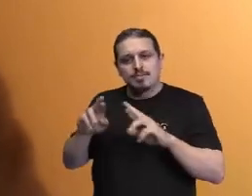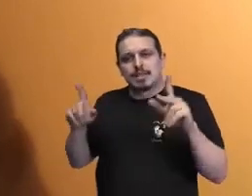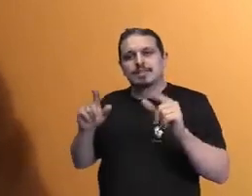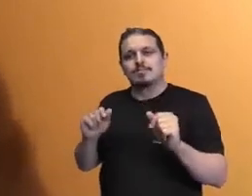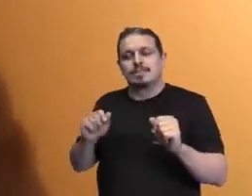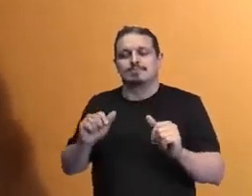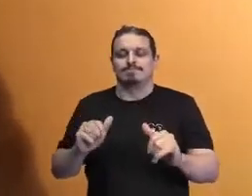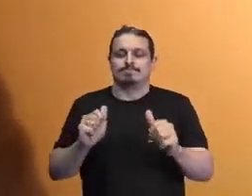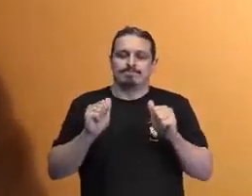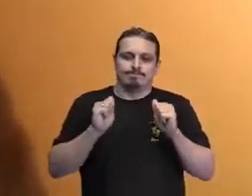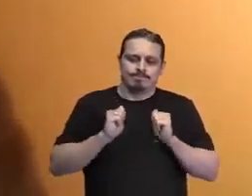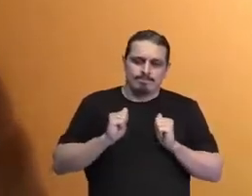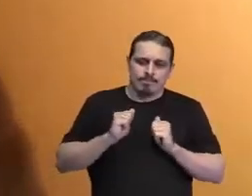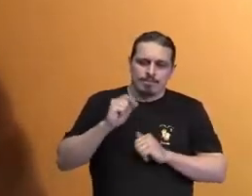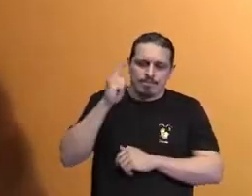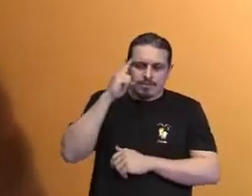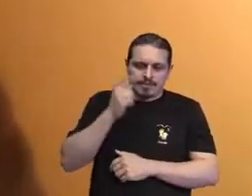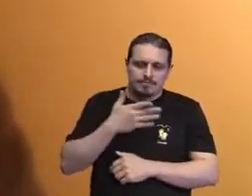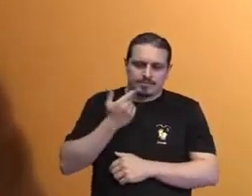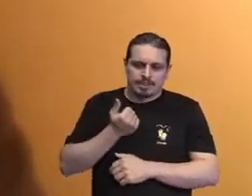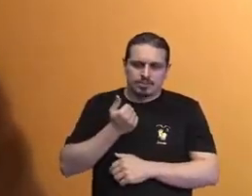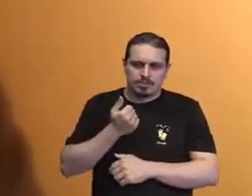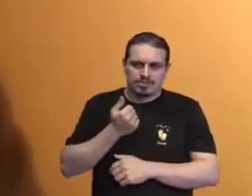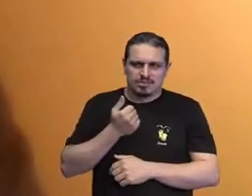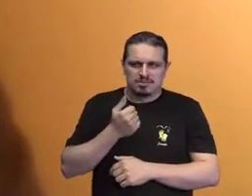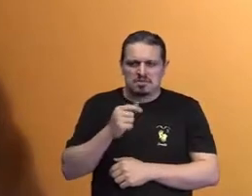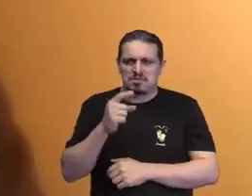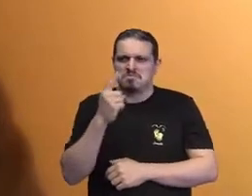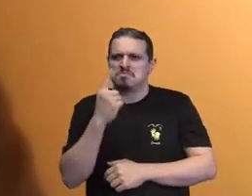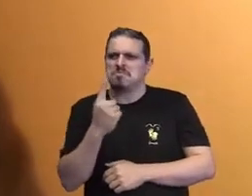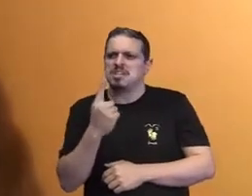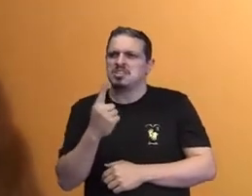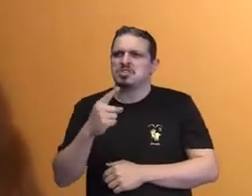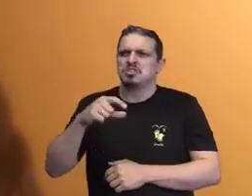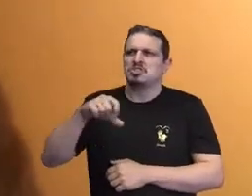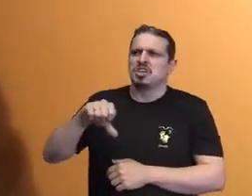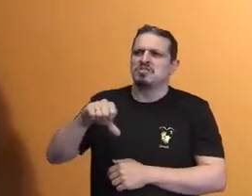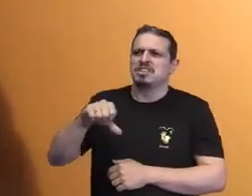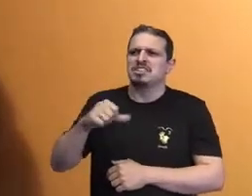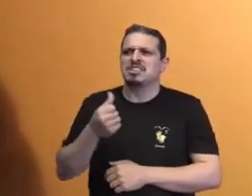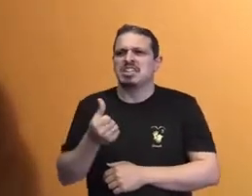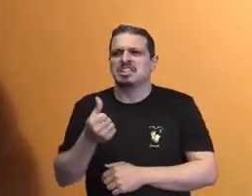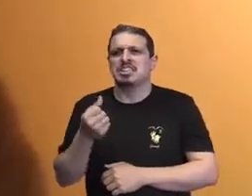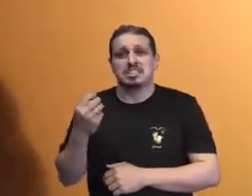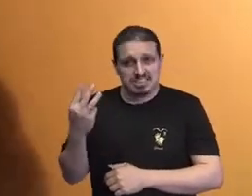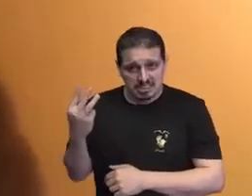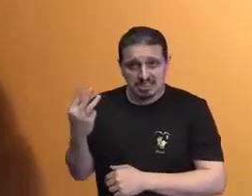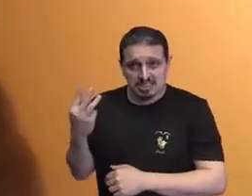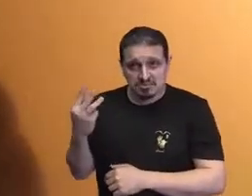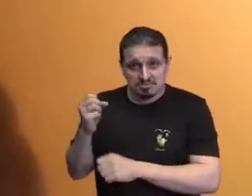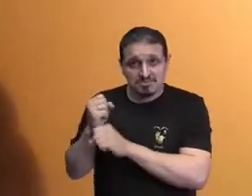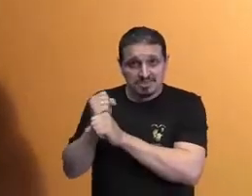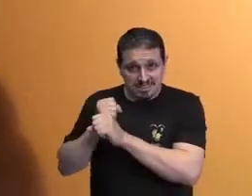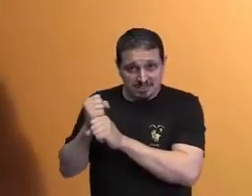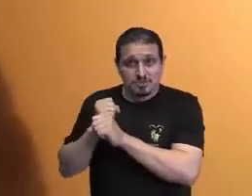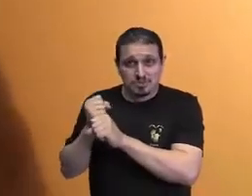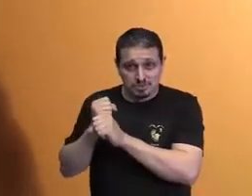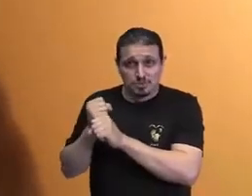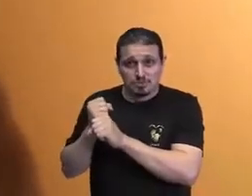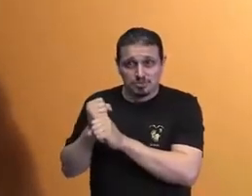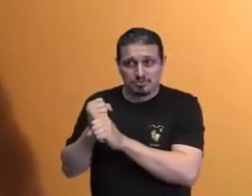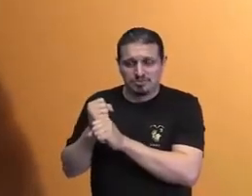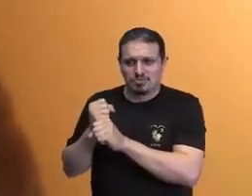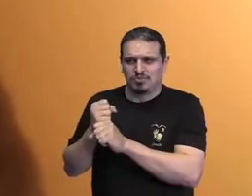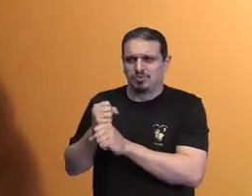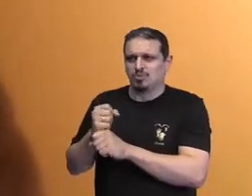Em 1973, olha só, 1973, uma parte das pessoas que está conosco